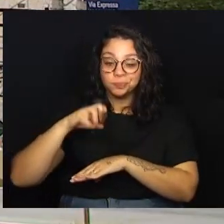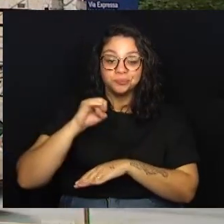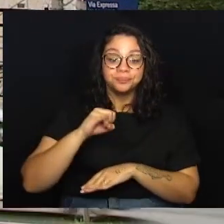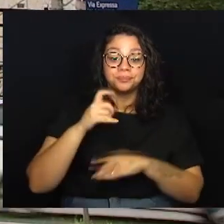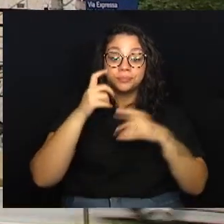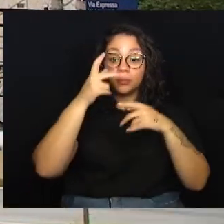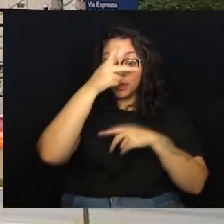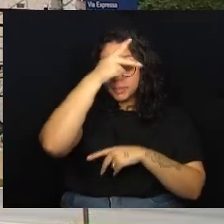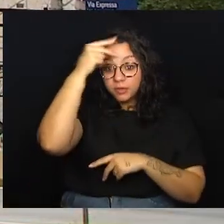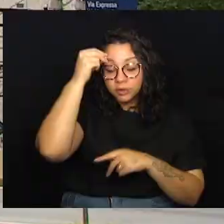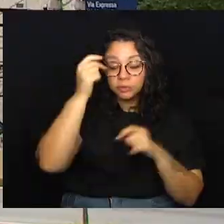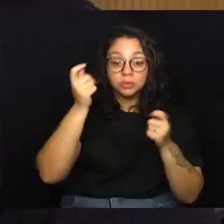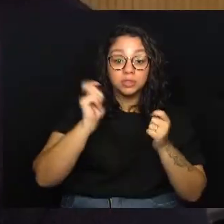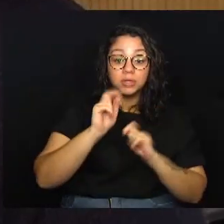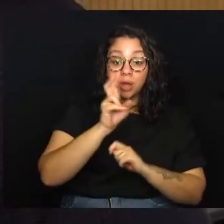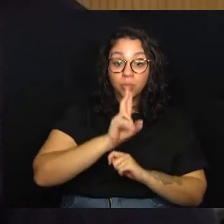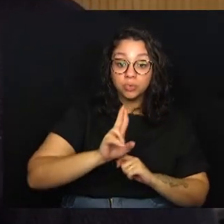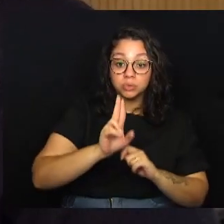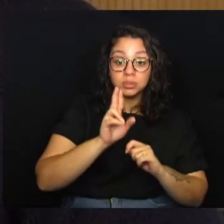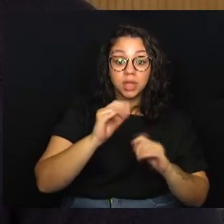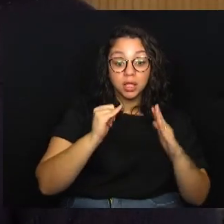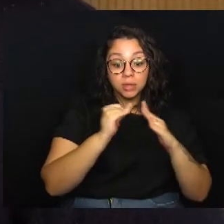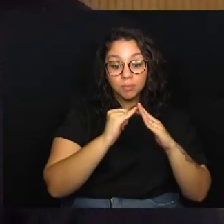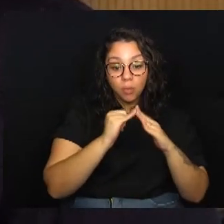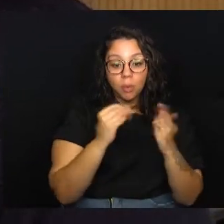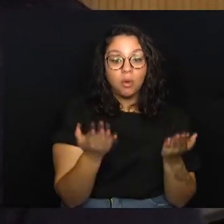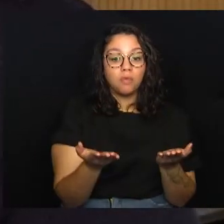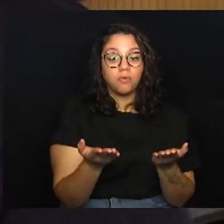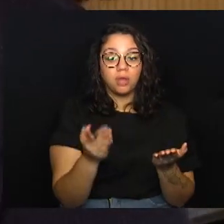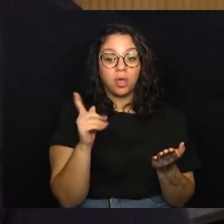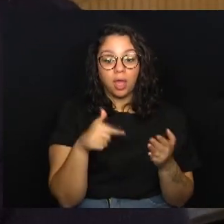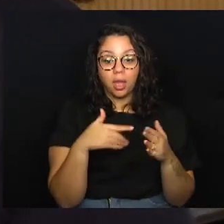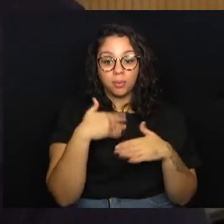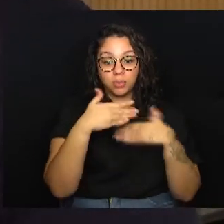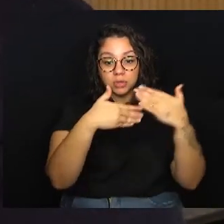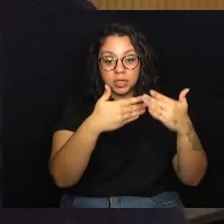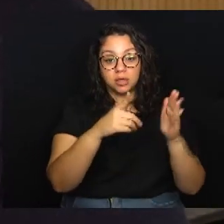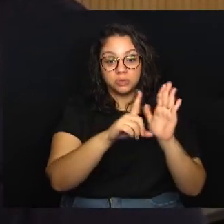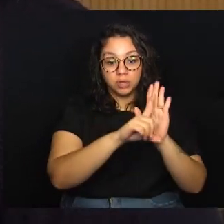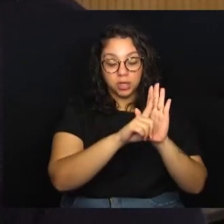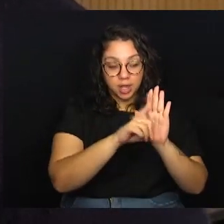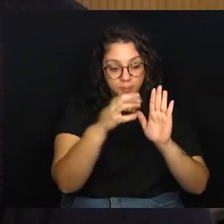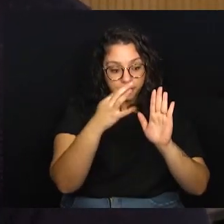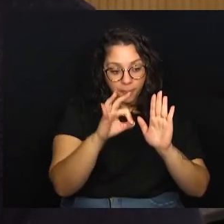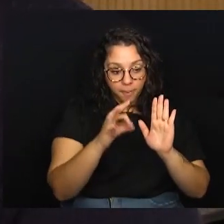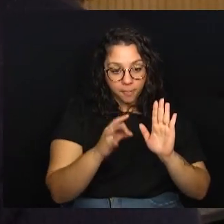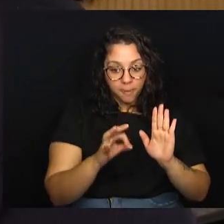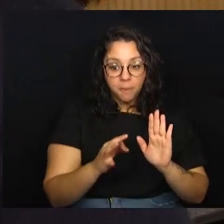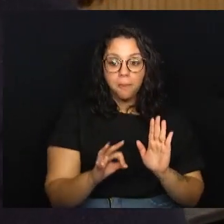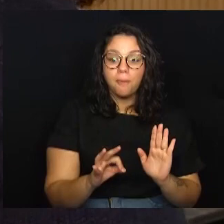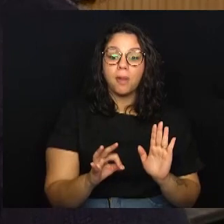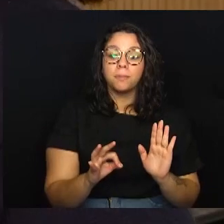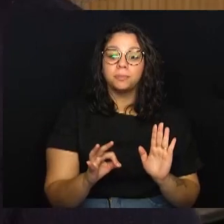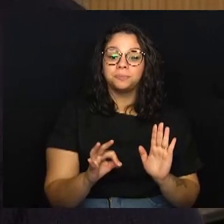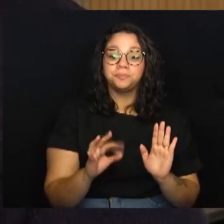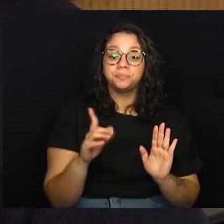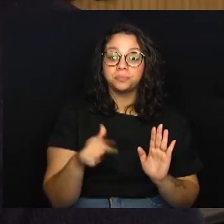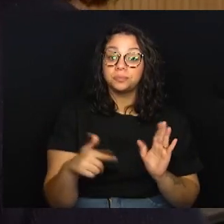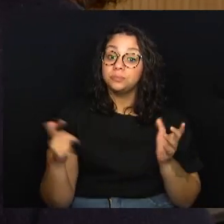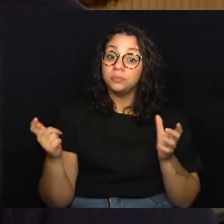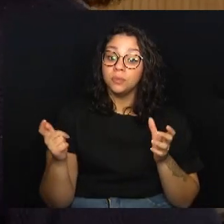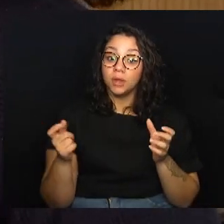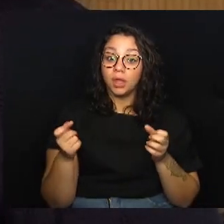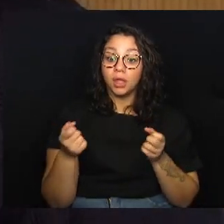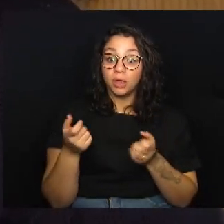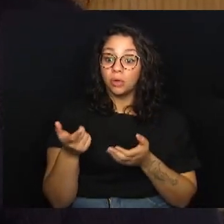seria, talvez, se a prefeitura pudesse utilizar esses imóveis, fazer todo o processo legal para poder